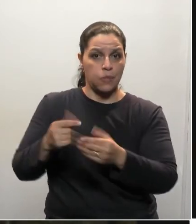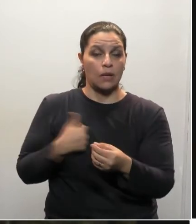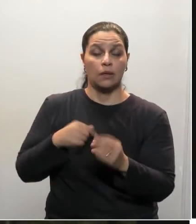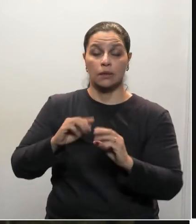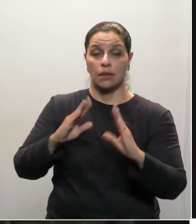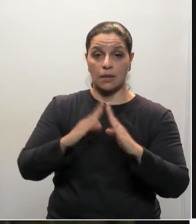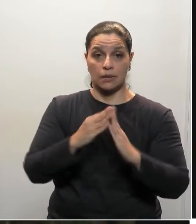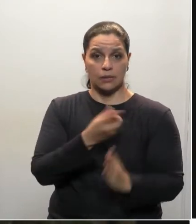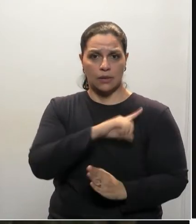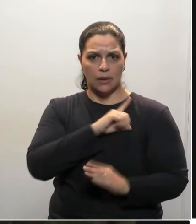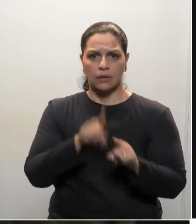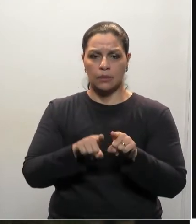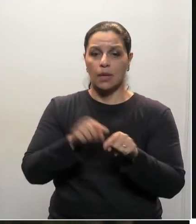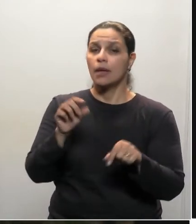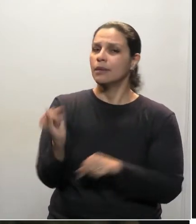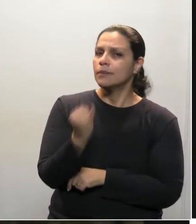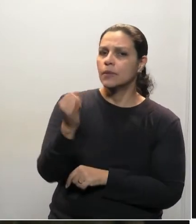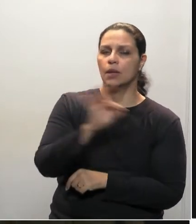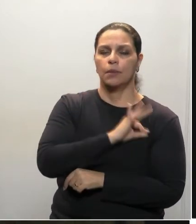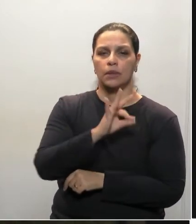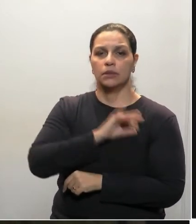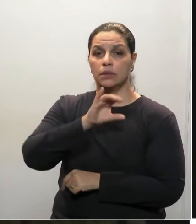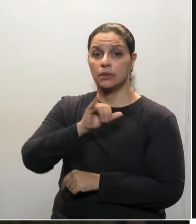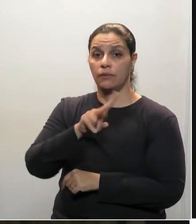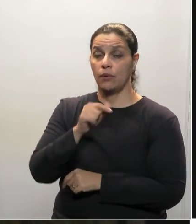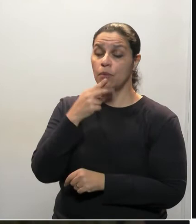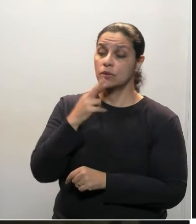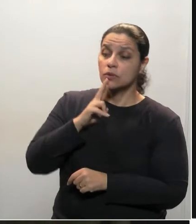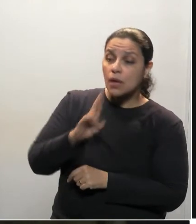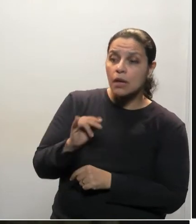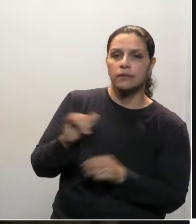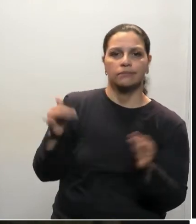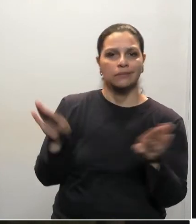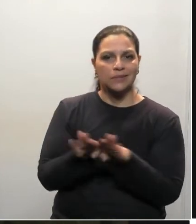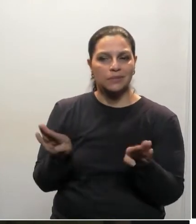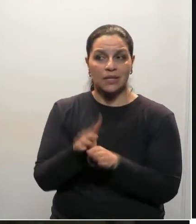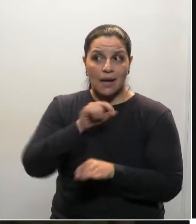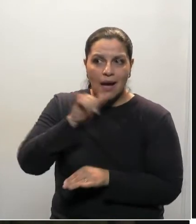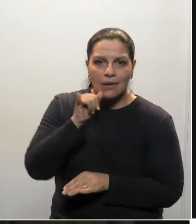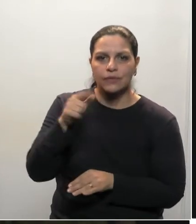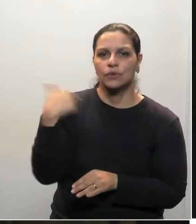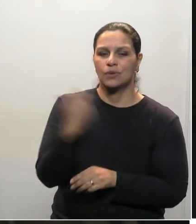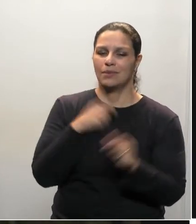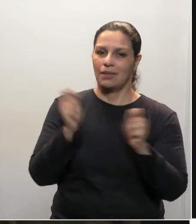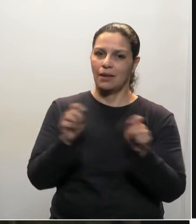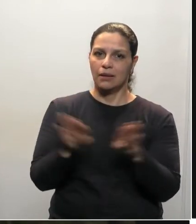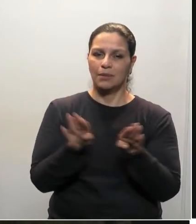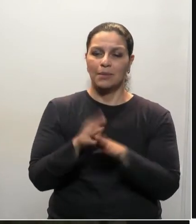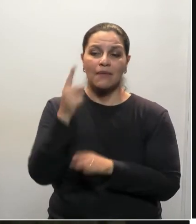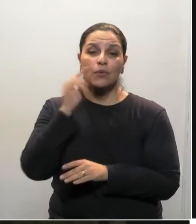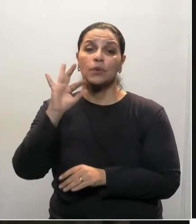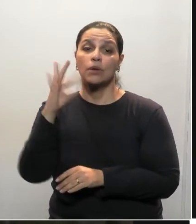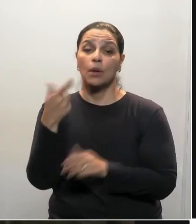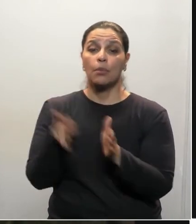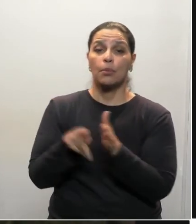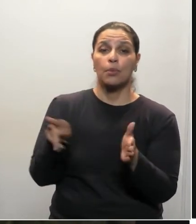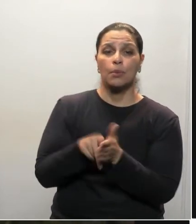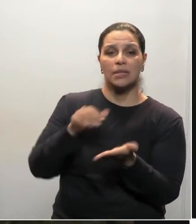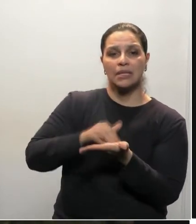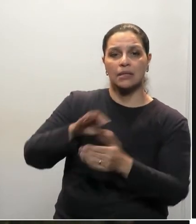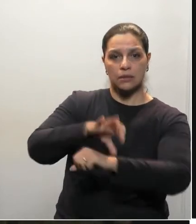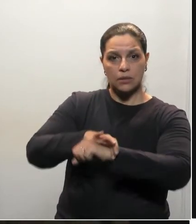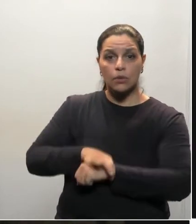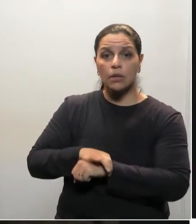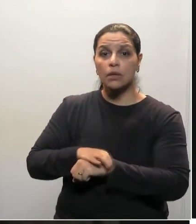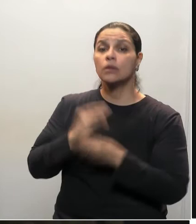importantíssima para a Polícia Civil. Então, deixo esse recado aqui só para que possa ser verificado junto à Secretaria de